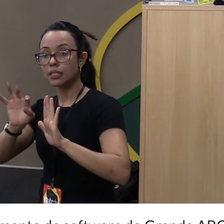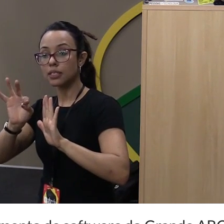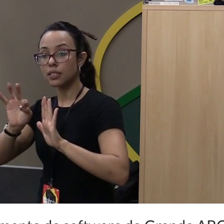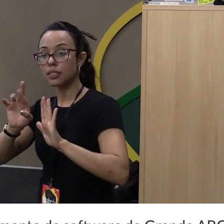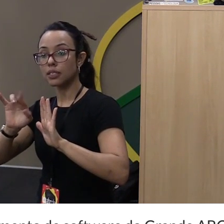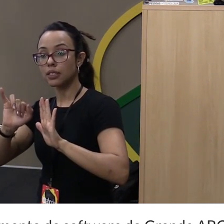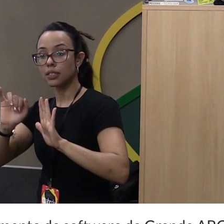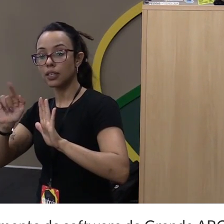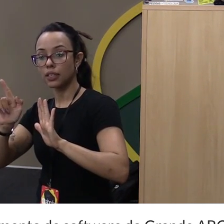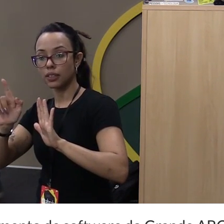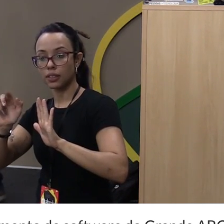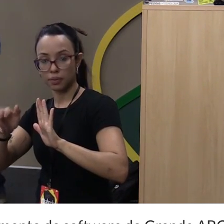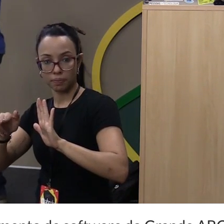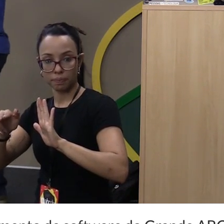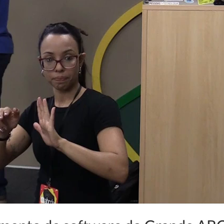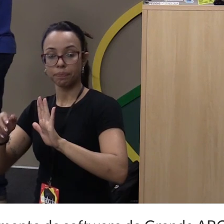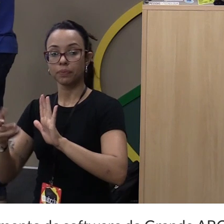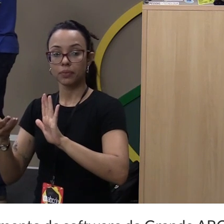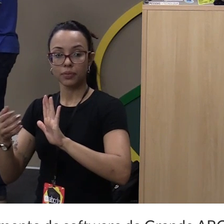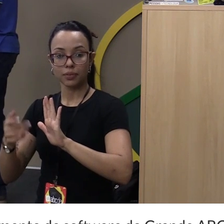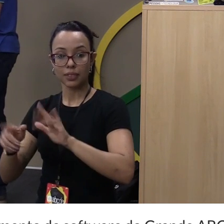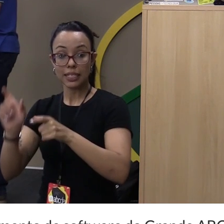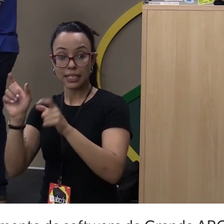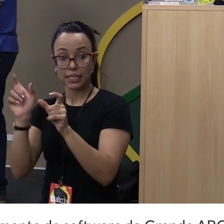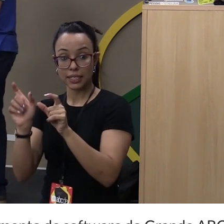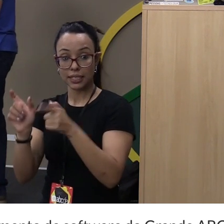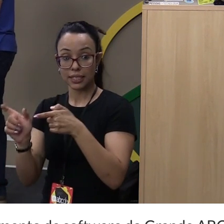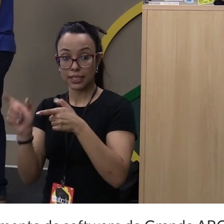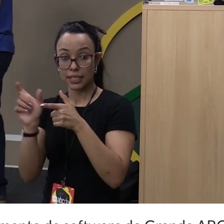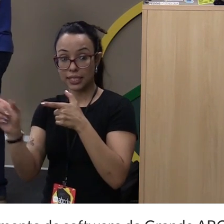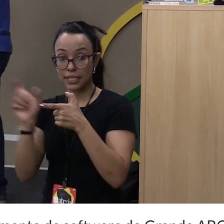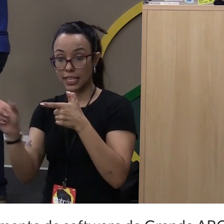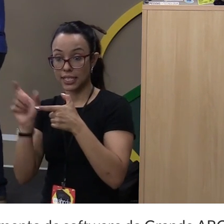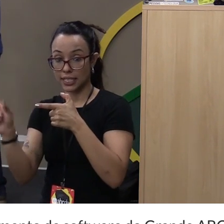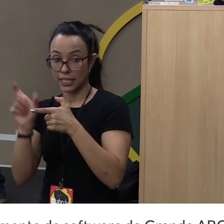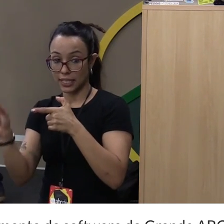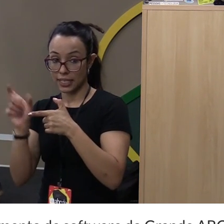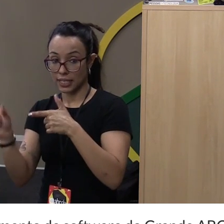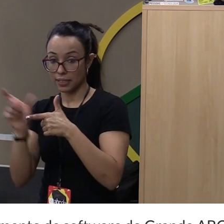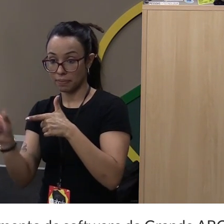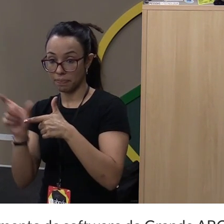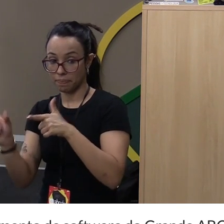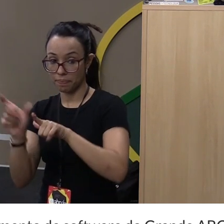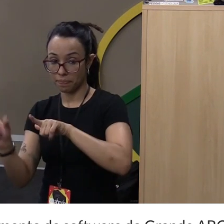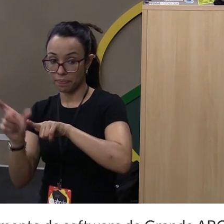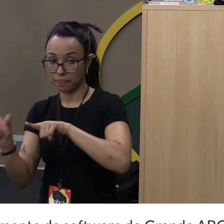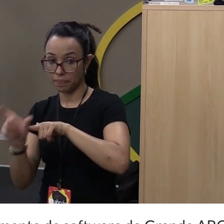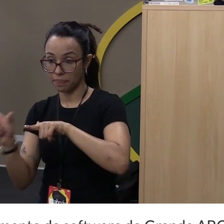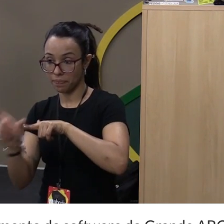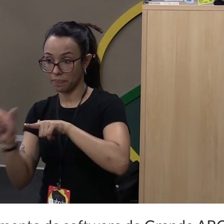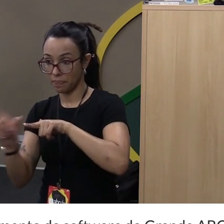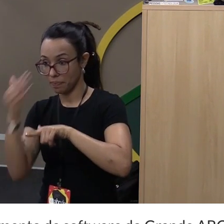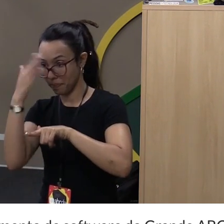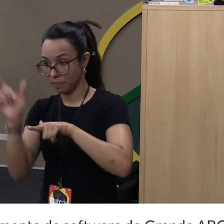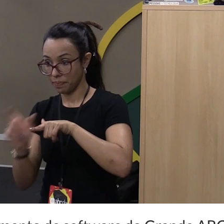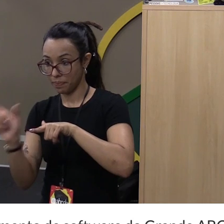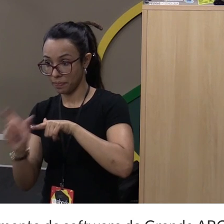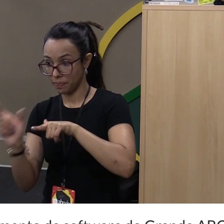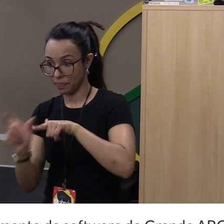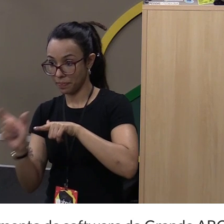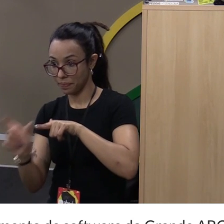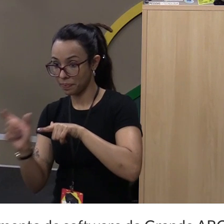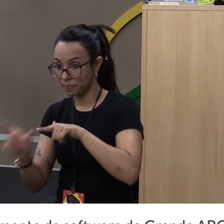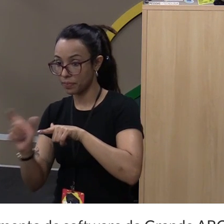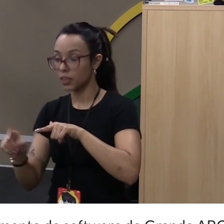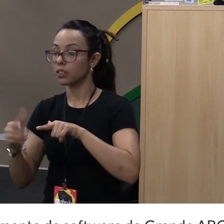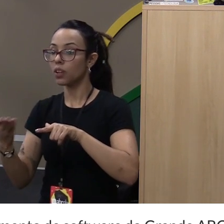dessa página. Então, eu vou fazer um find. Então, procuro, eu quero os speakers. Então, no Soup,